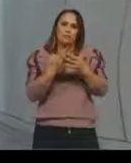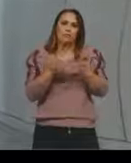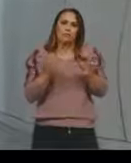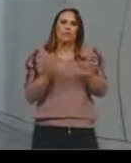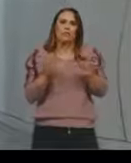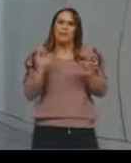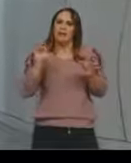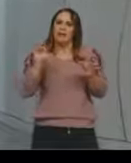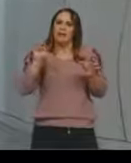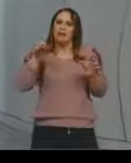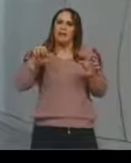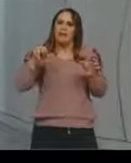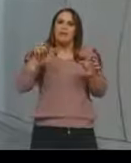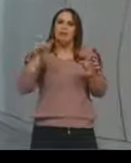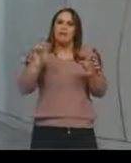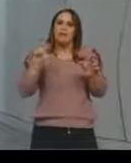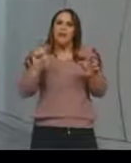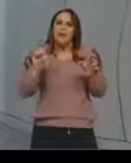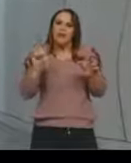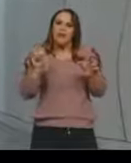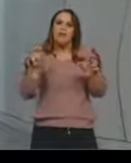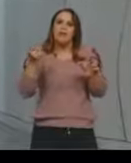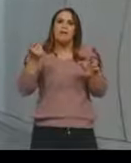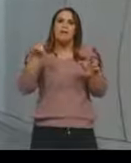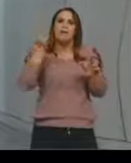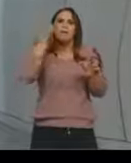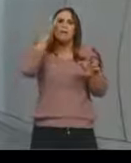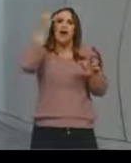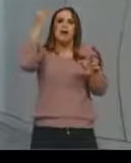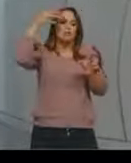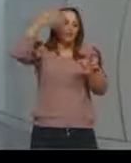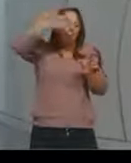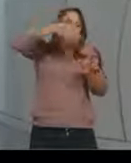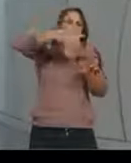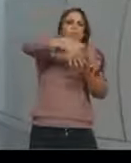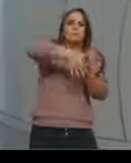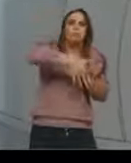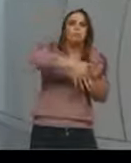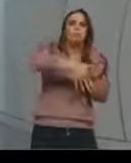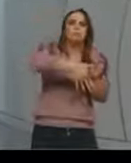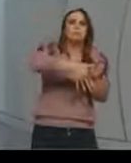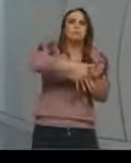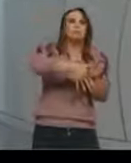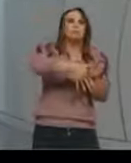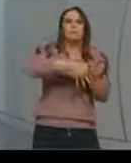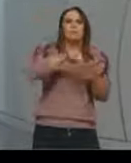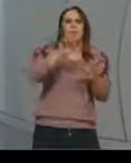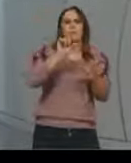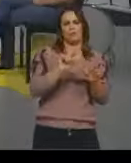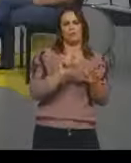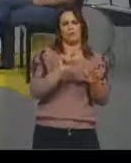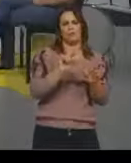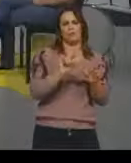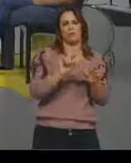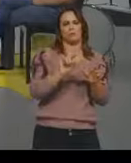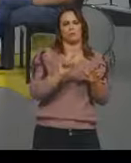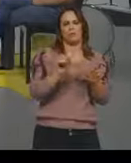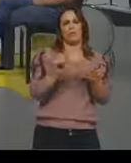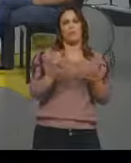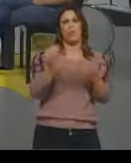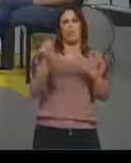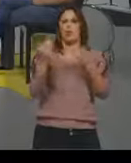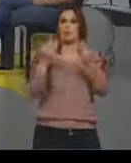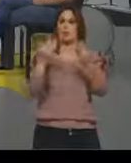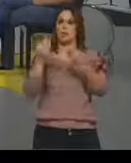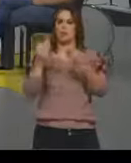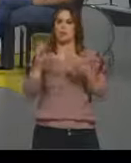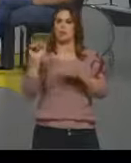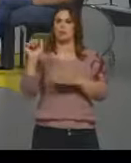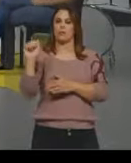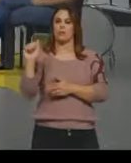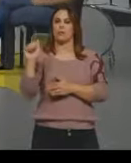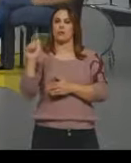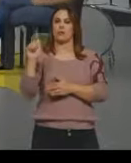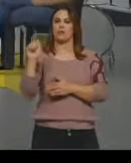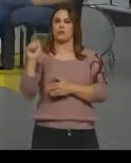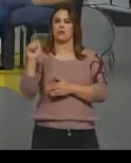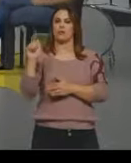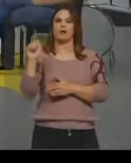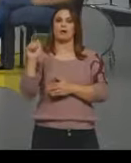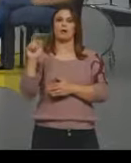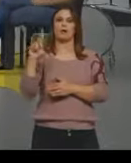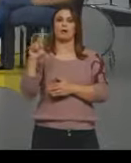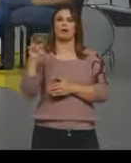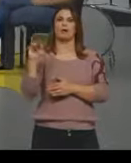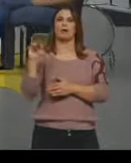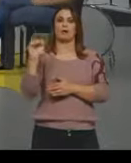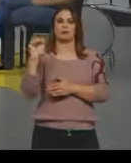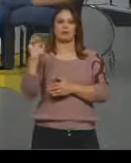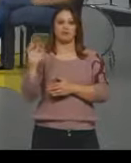é menos variável do que a agarose comprada, agarose normal, ok? Bom, falando então da agarose,